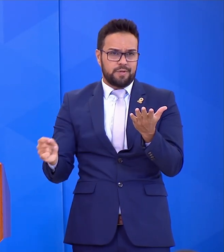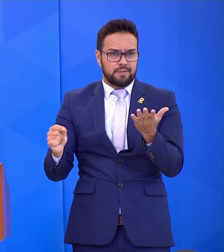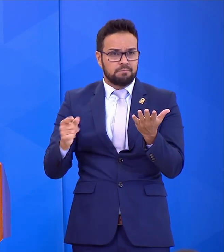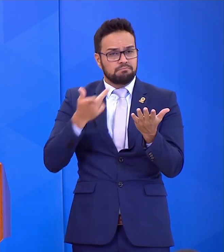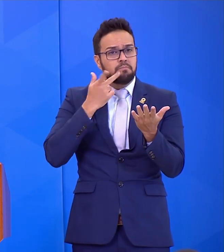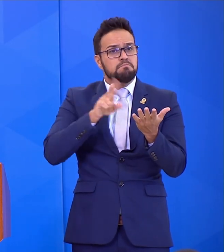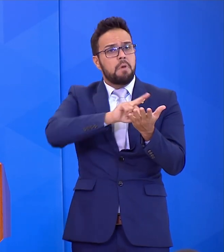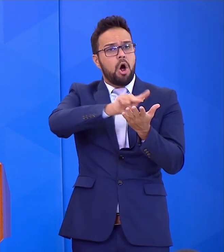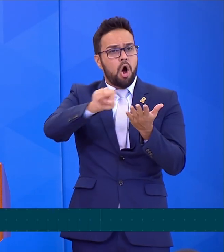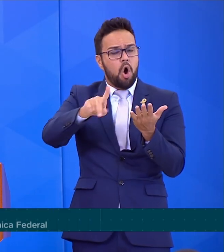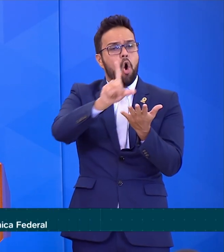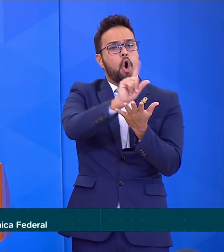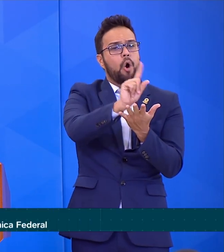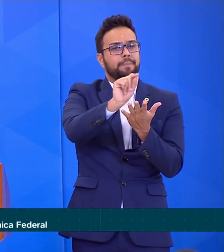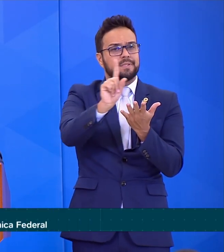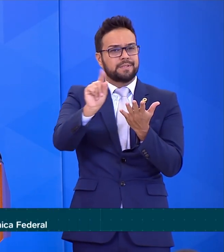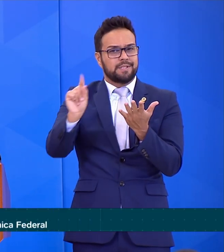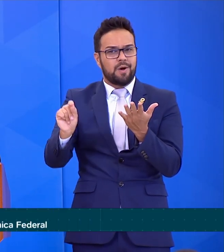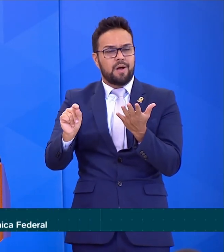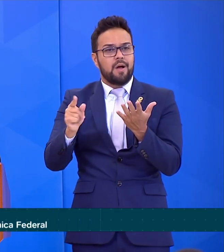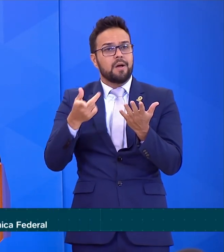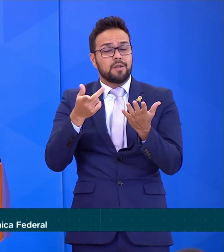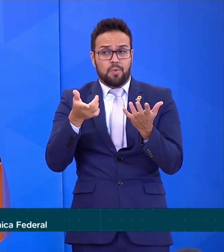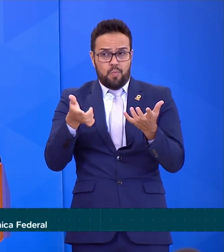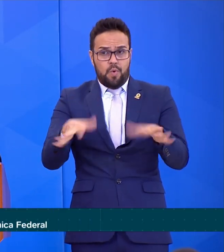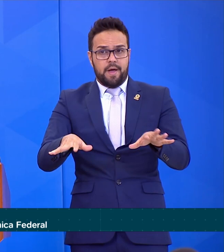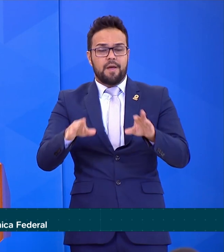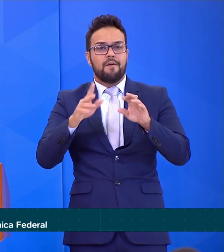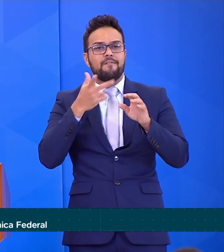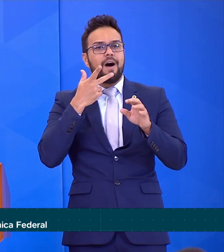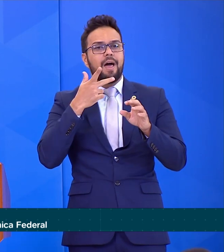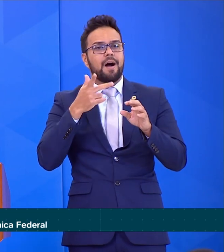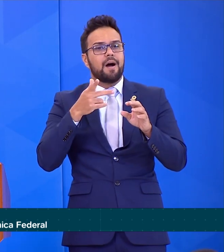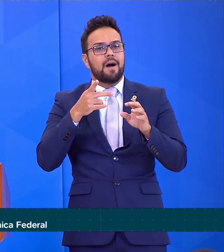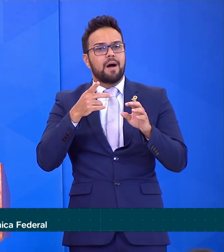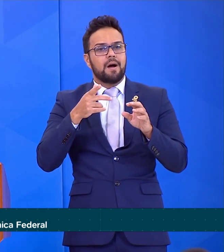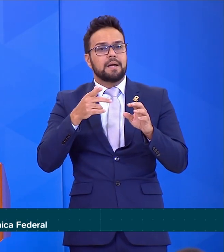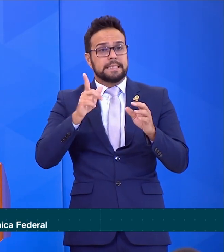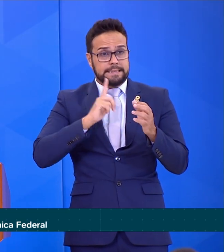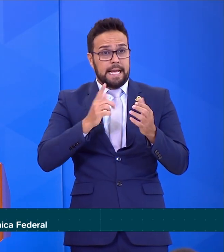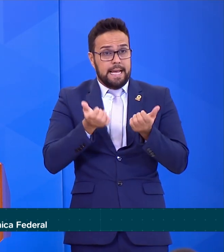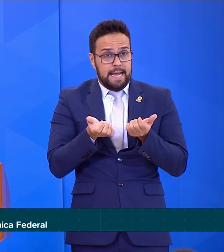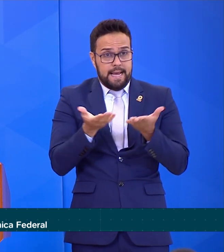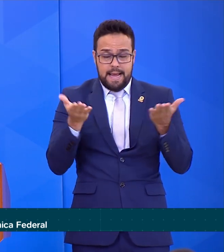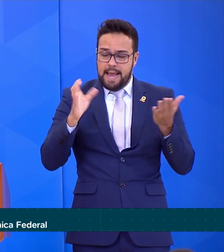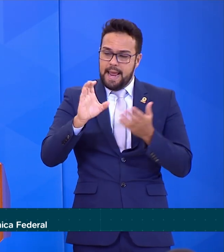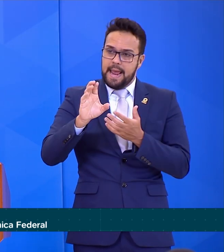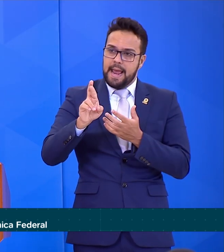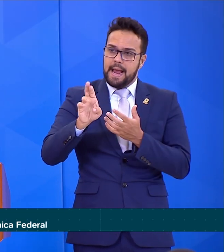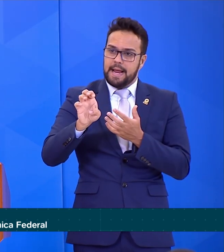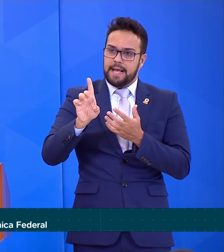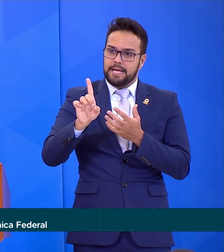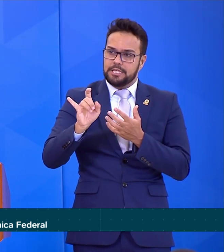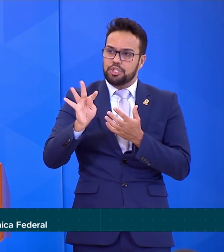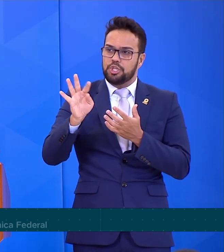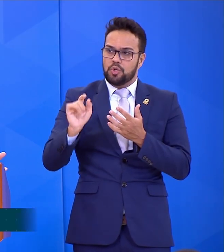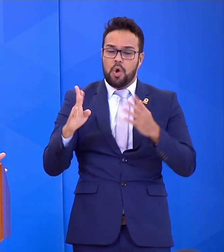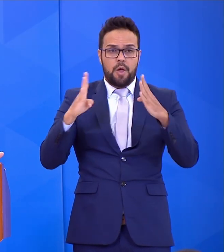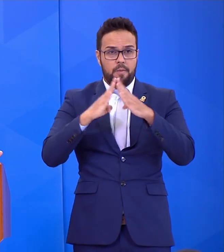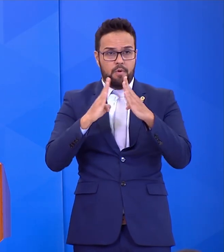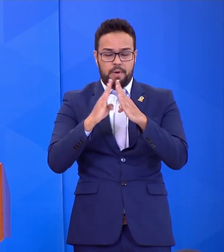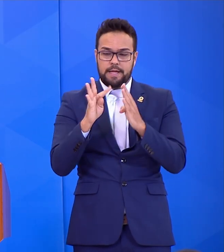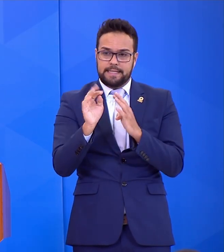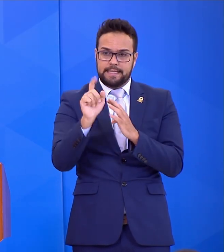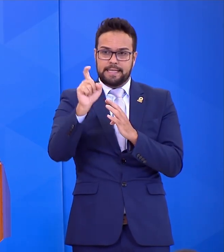dizer para o cliente o que ele tem que fazer. Então, nós oferecemos um crédito imobiliário por TR, taxa